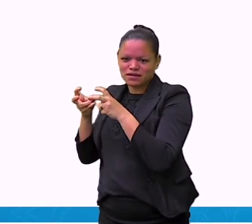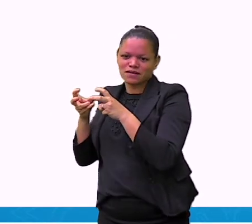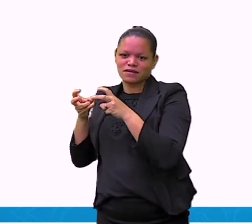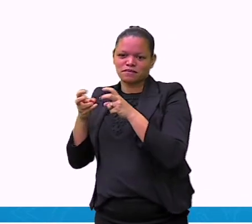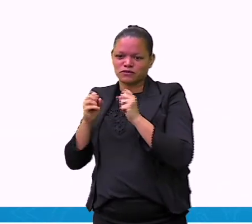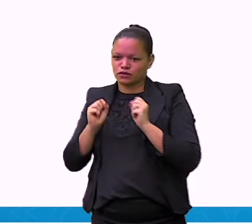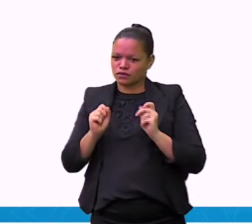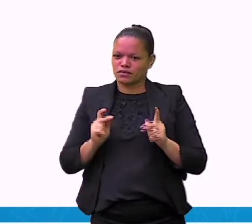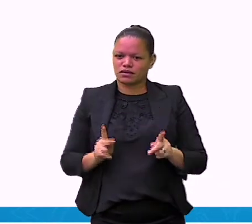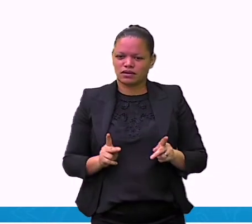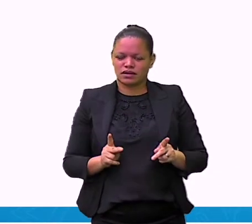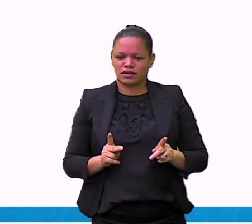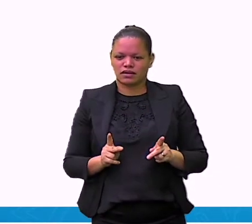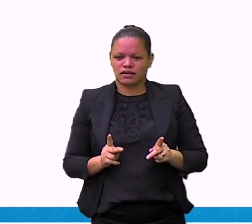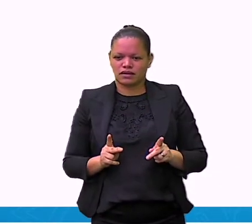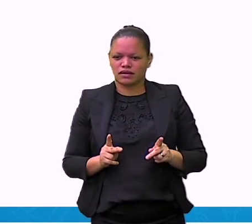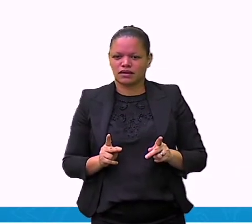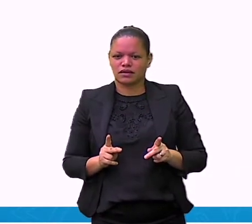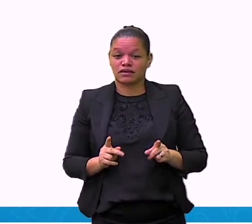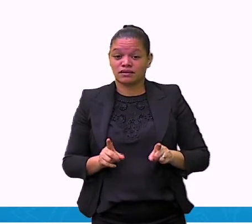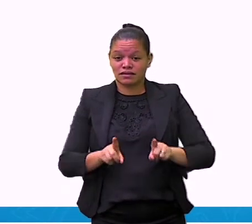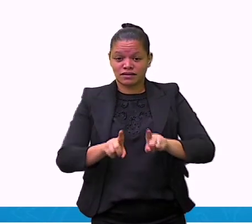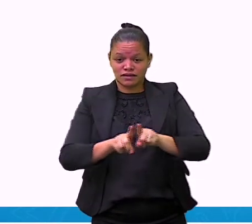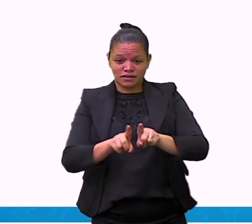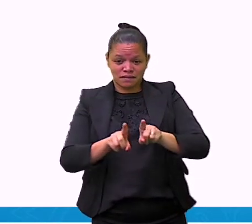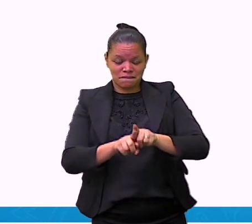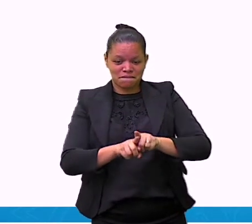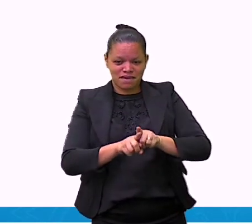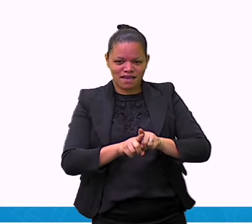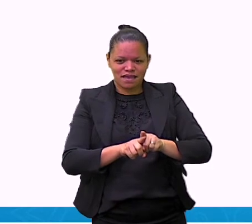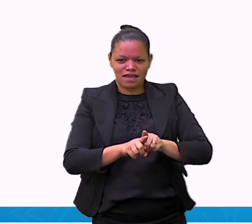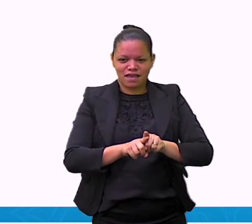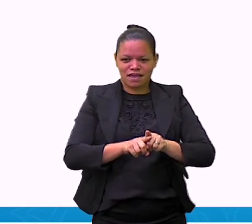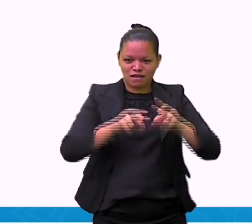legenda ainda, macacos são inteligentes como os humanos?